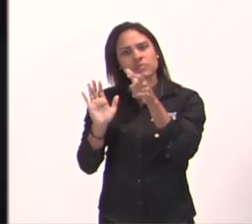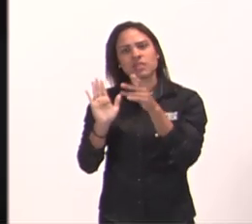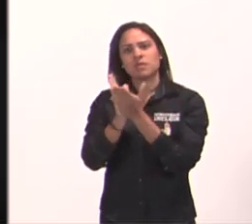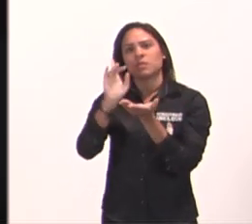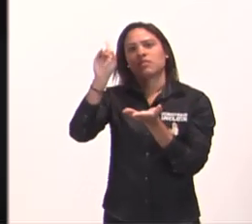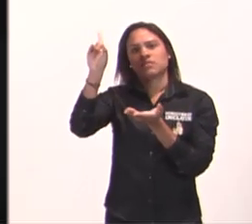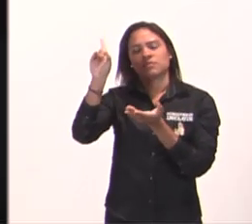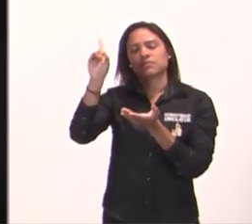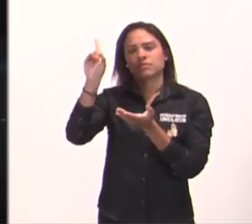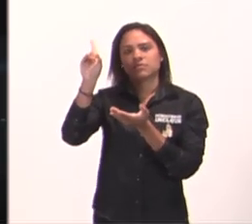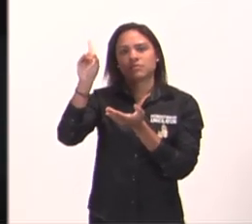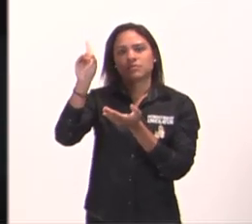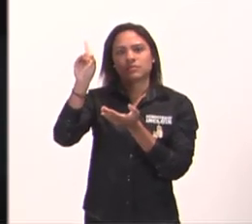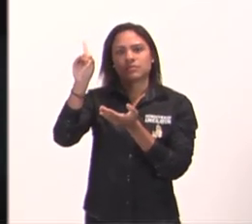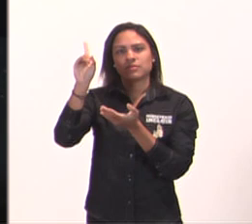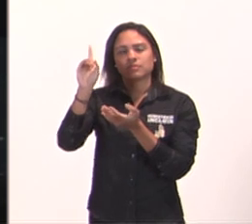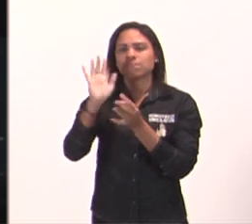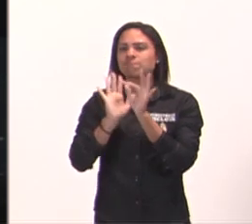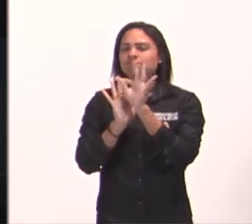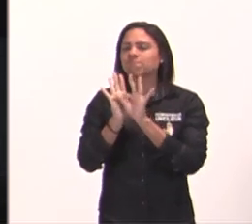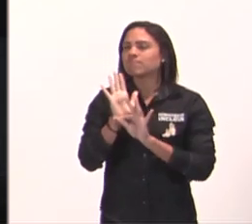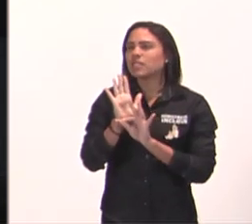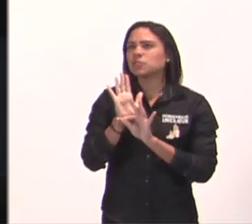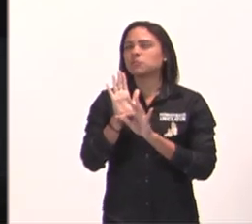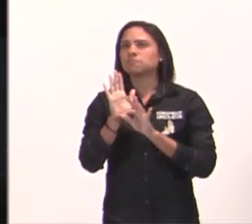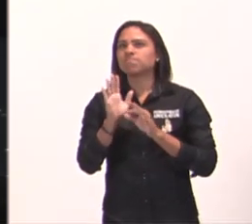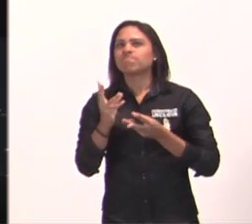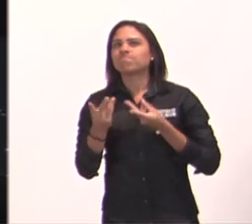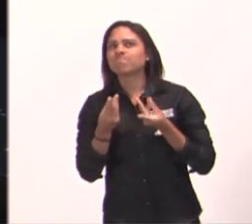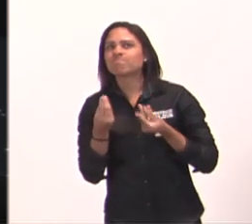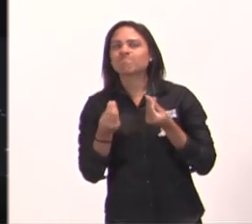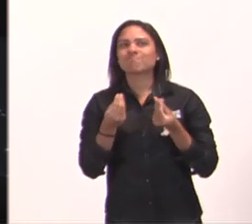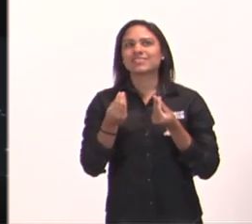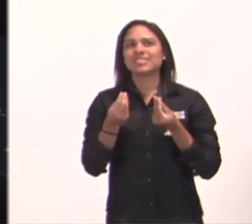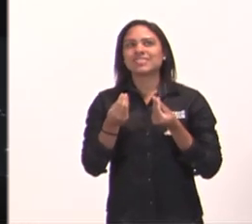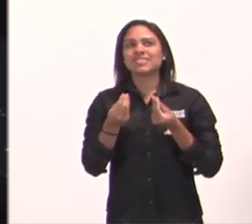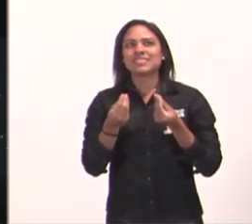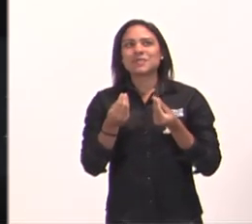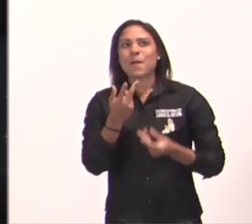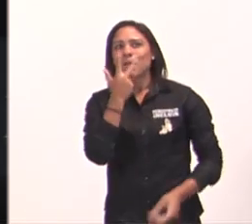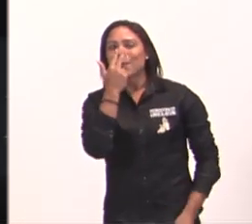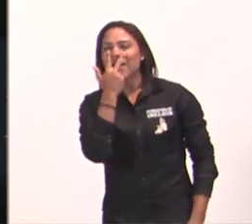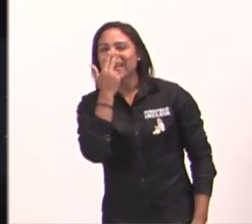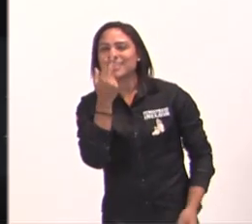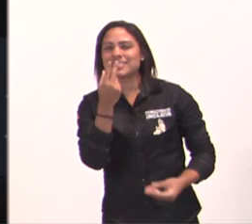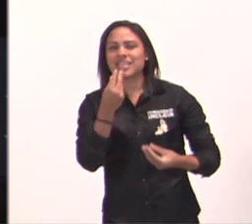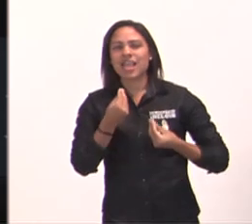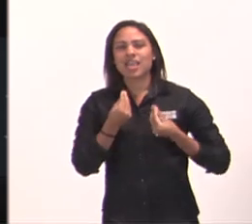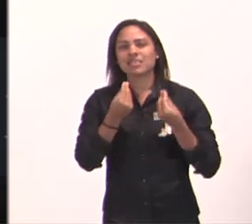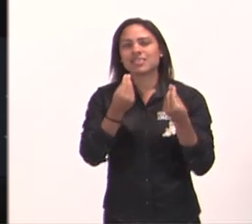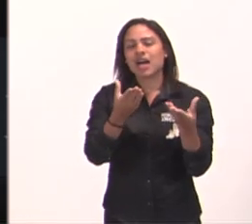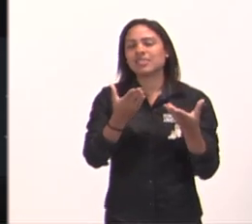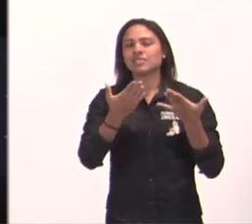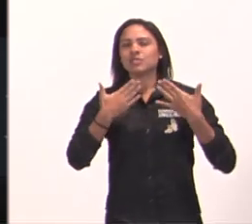Palavra de Deus, é um texto que traz um conforto muito grande para a vida, eu